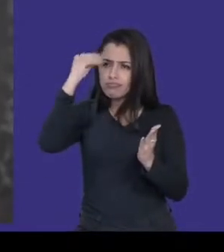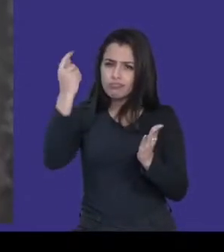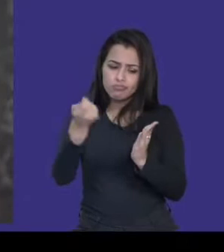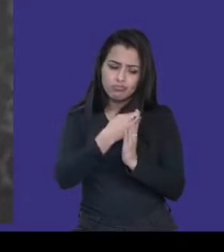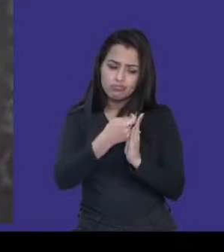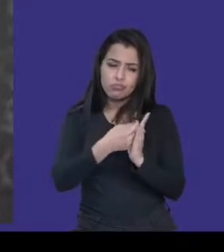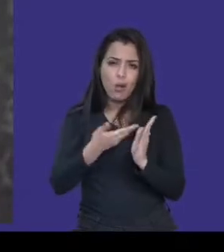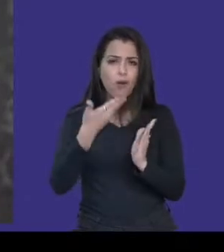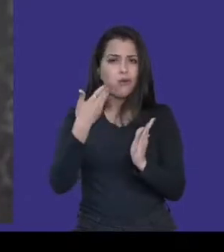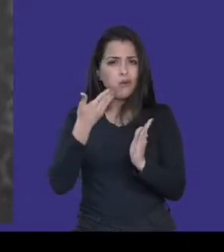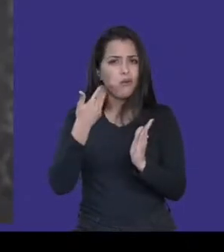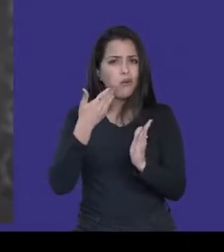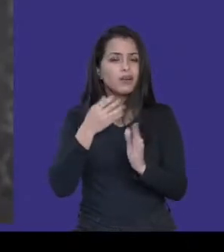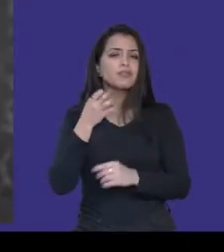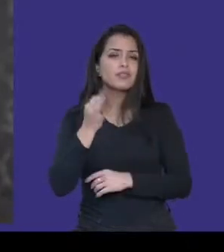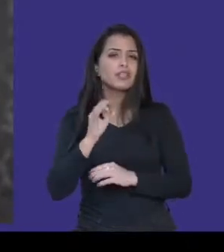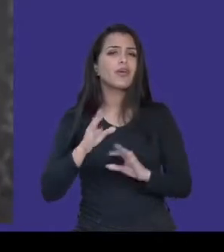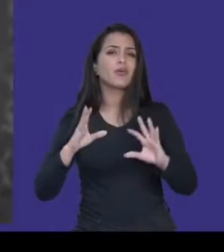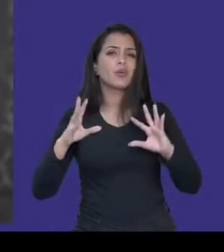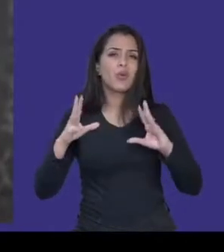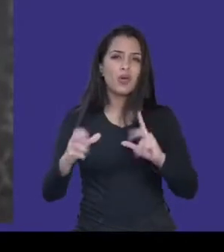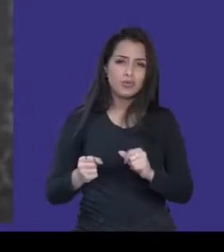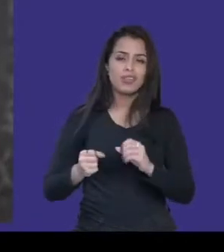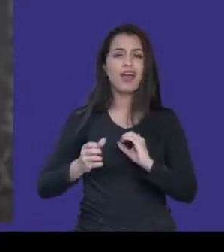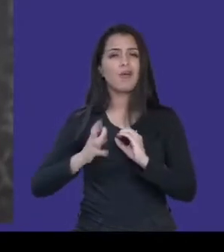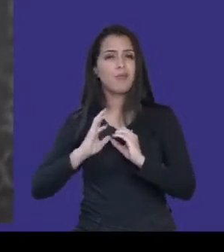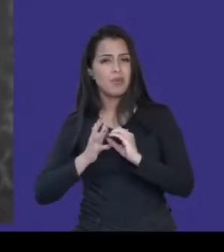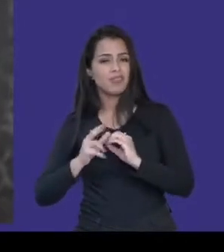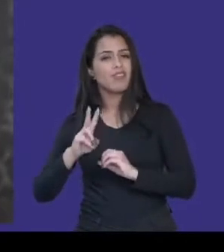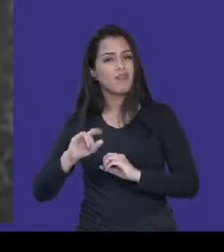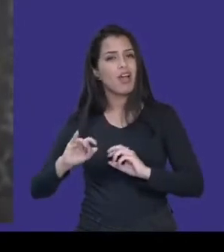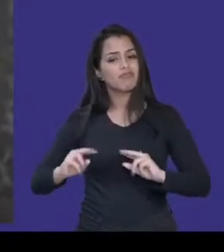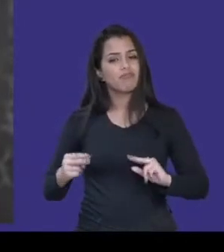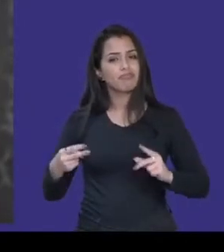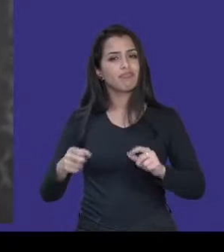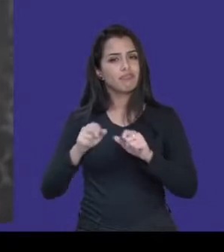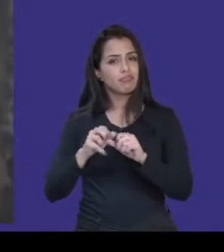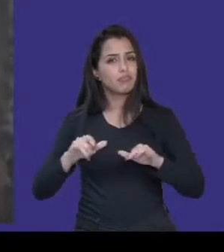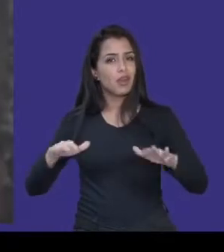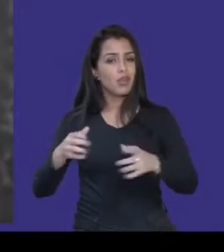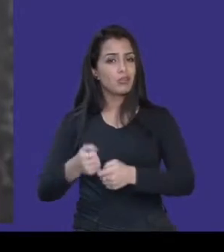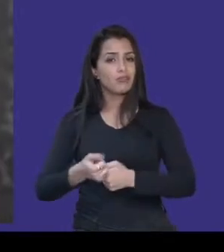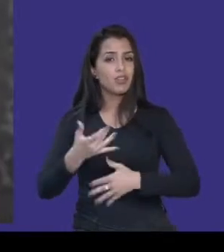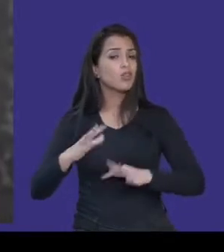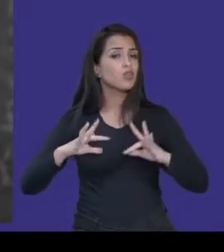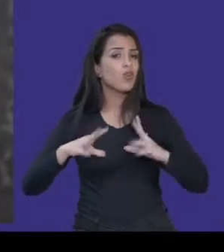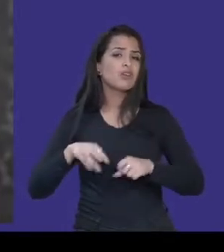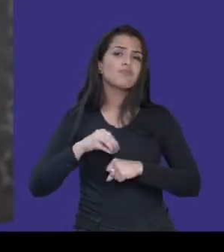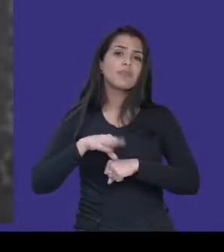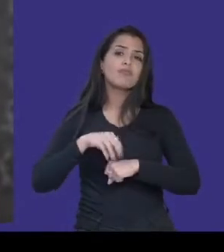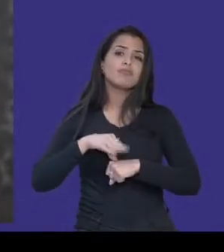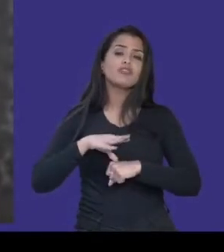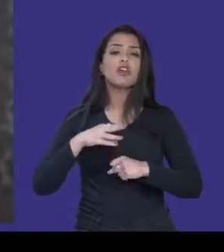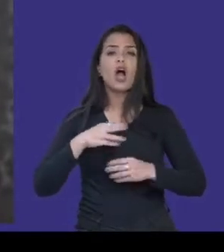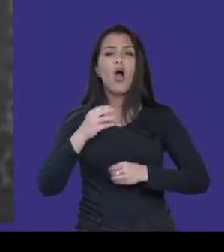Todos vai disponibilizar links e informações super bacanas no chat. As nossas dicas, né? De como tornar o seu